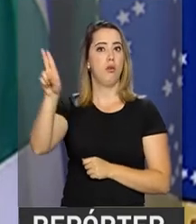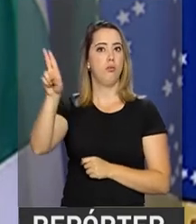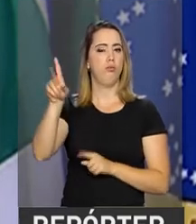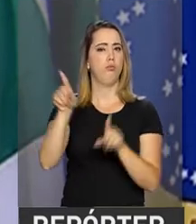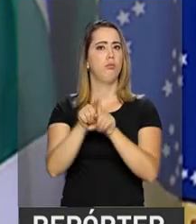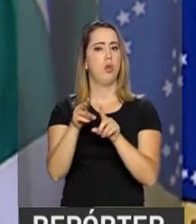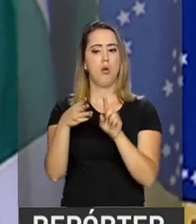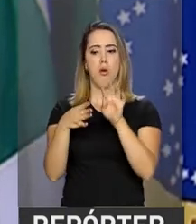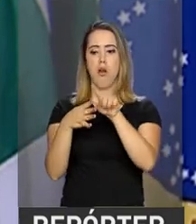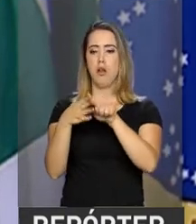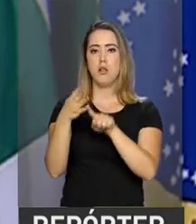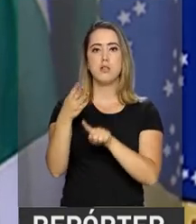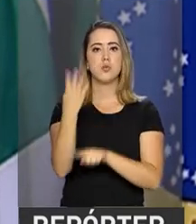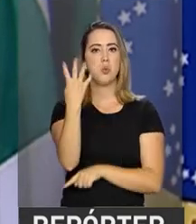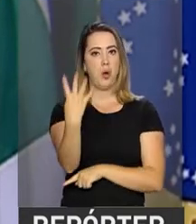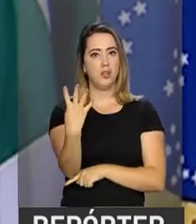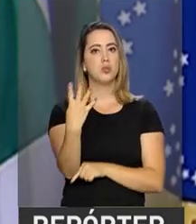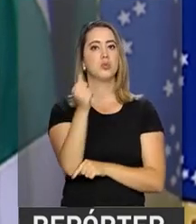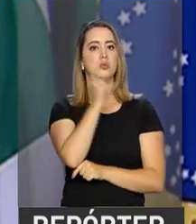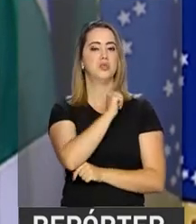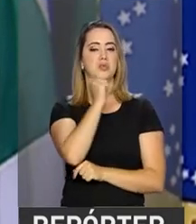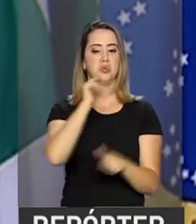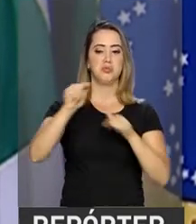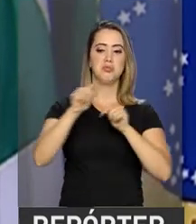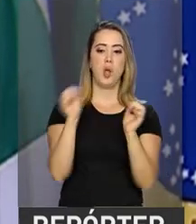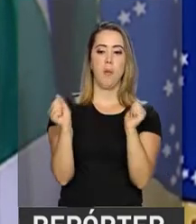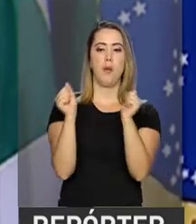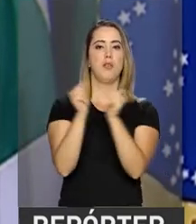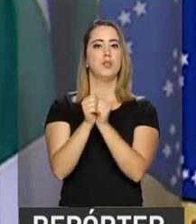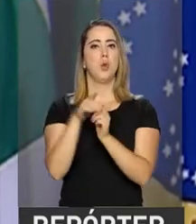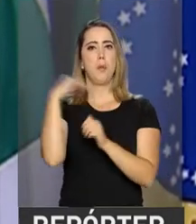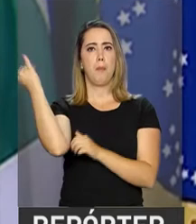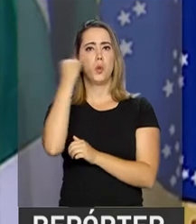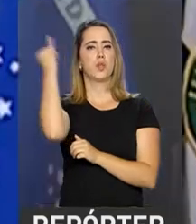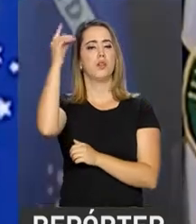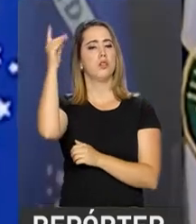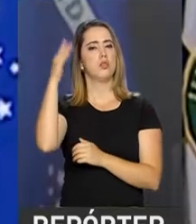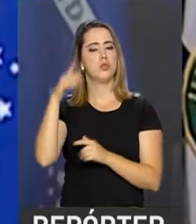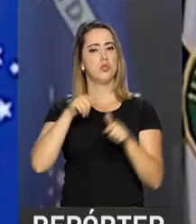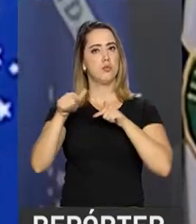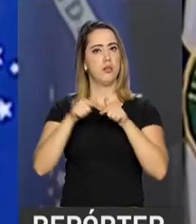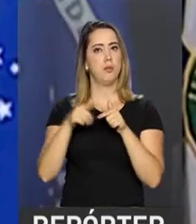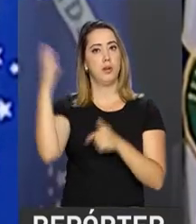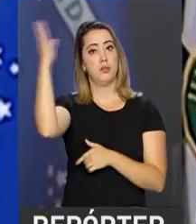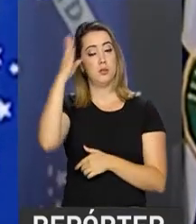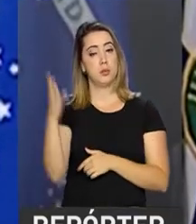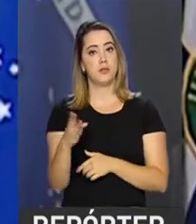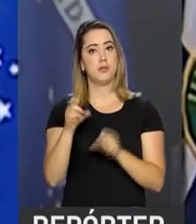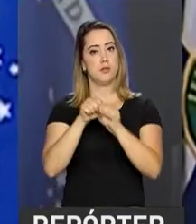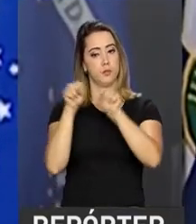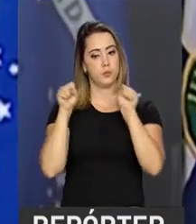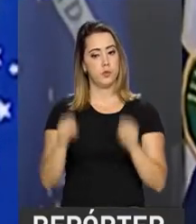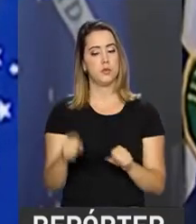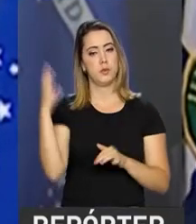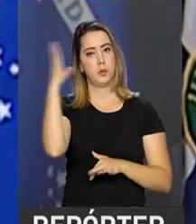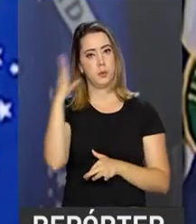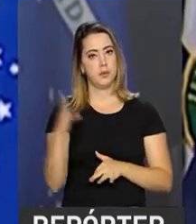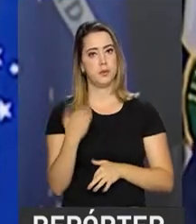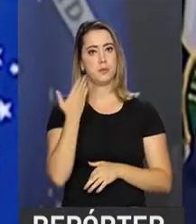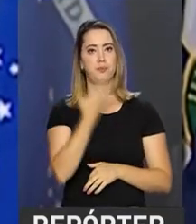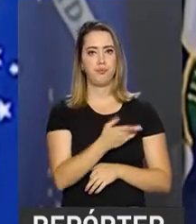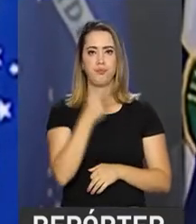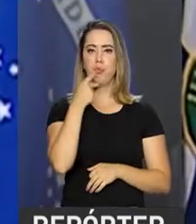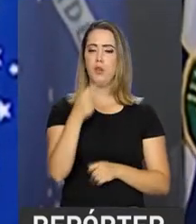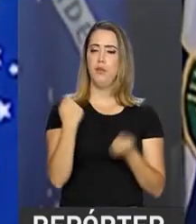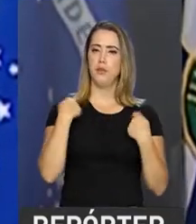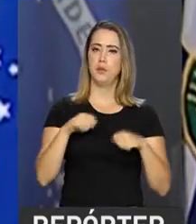exercem todas funções fundamentais no nosso sistema. Michel Temer voltou a defender a necessidade da